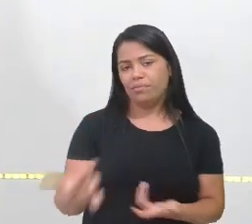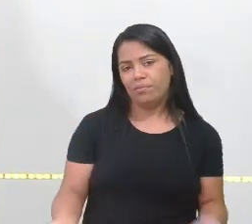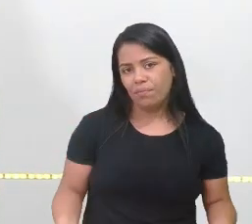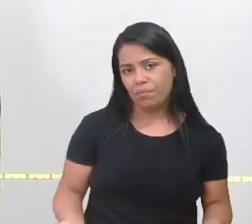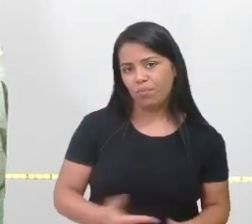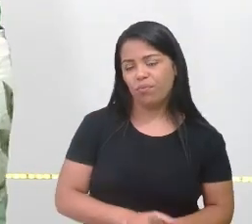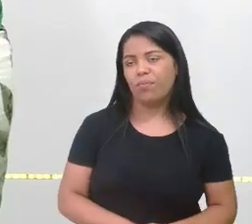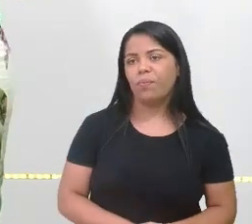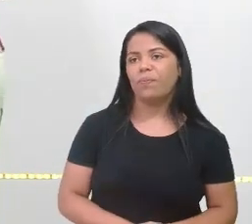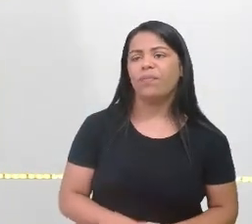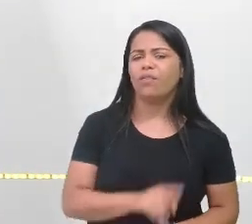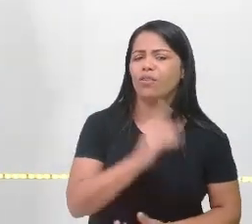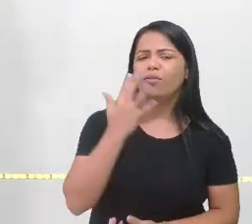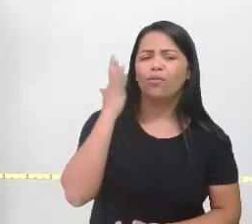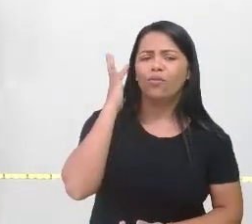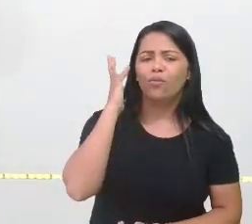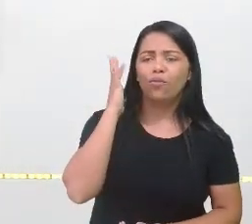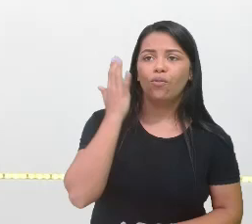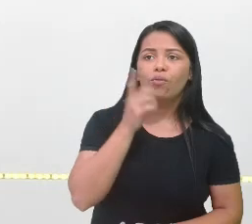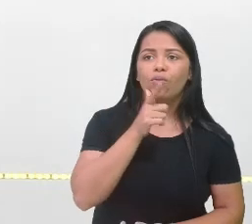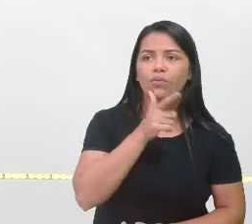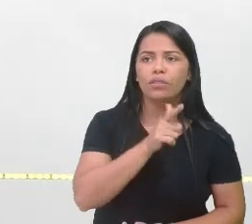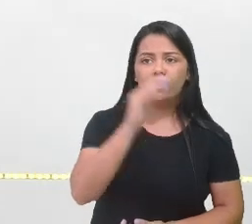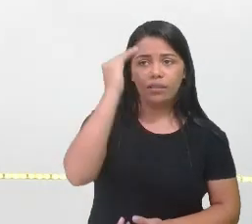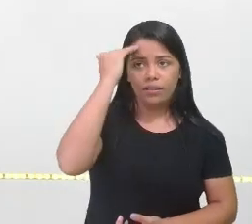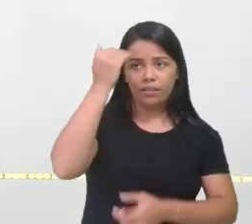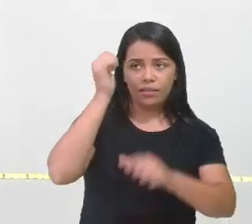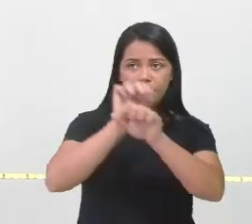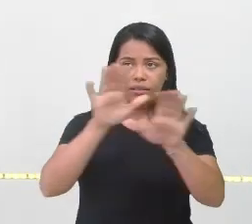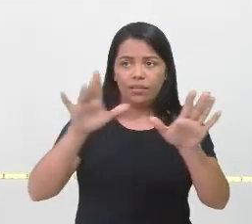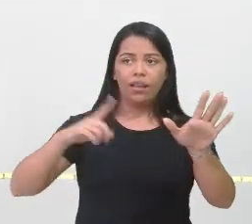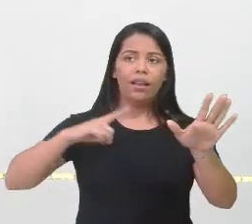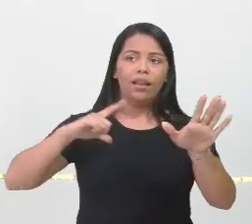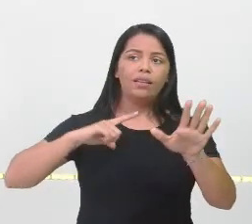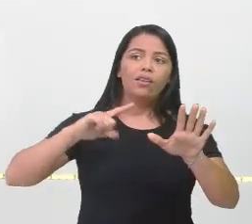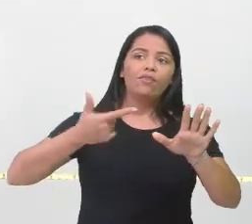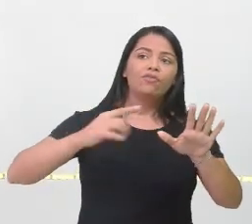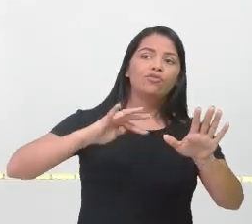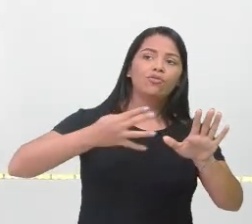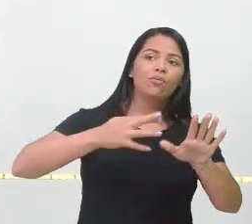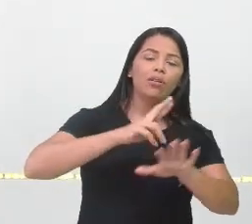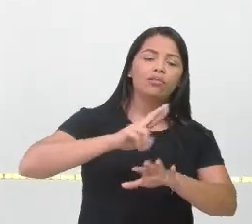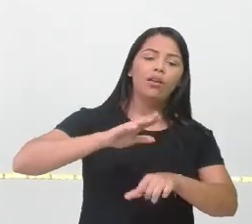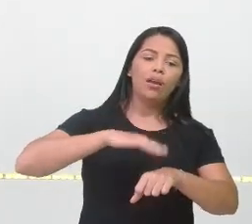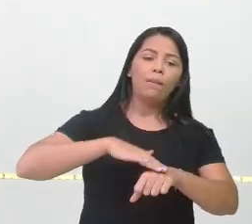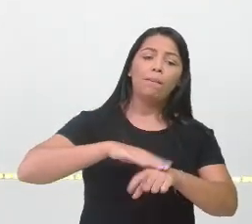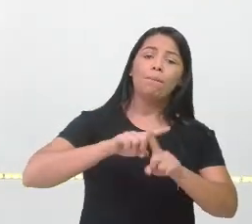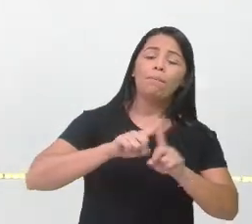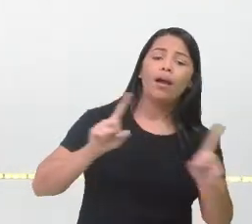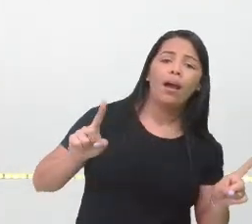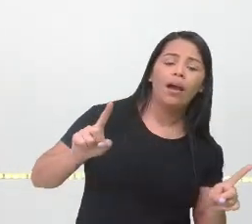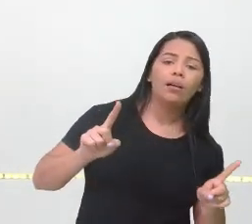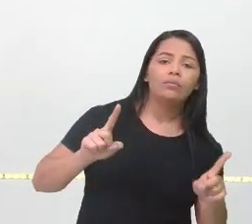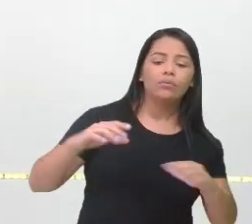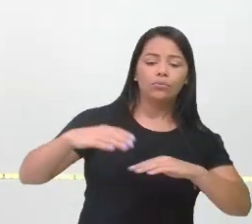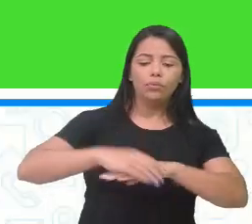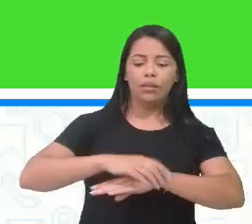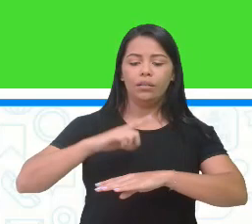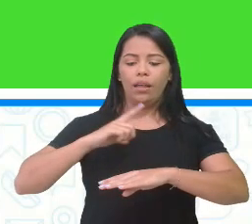conseguiram entender o problema? Ela tem 24 reais, mas o tênis custa 58.